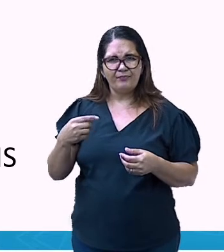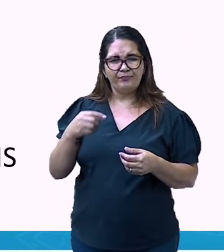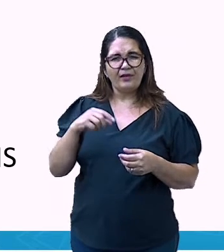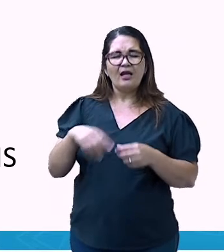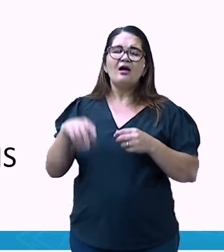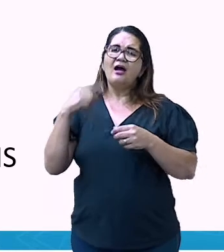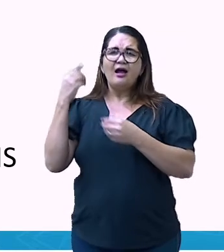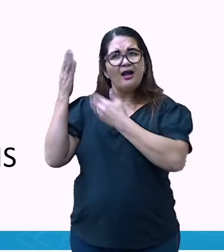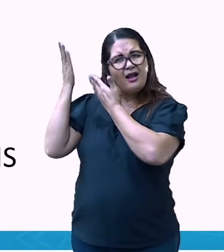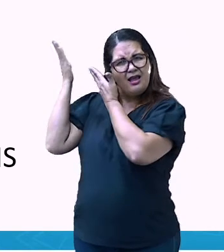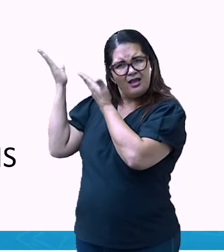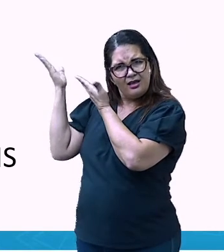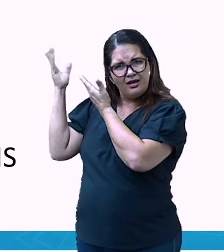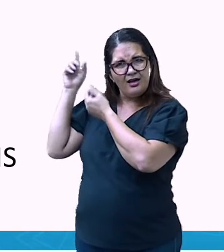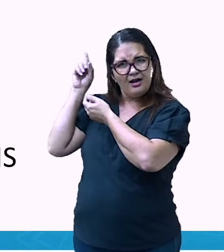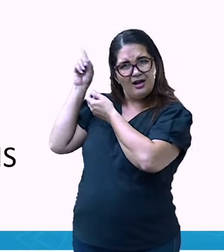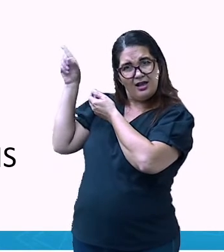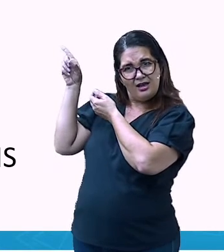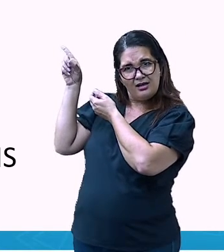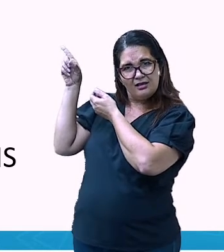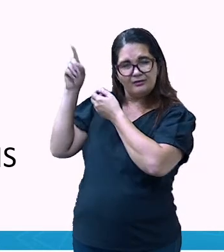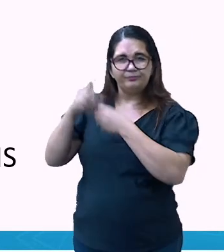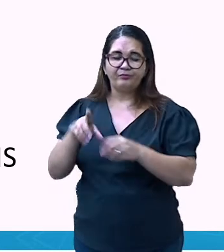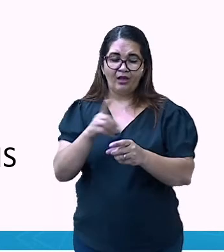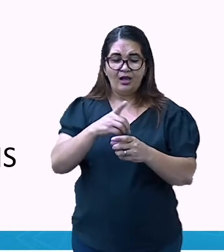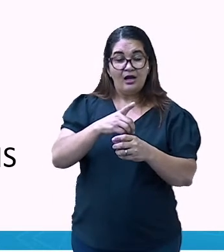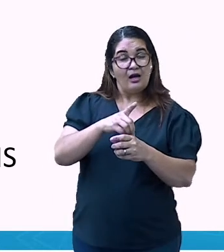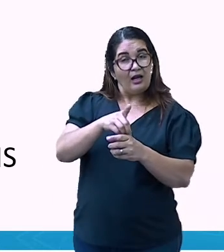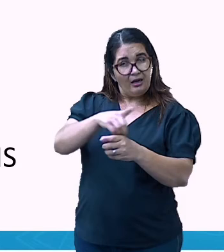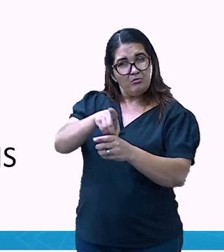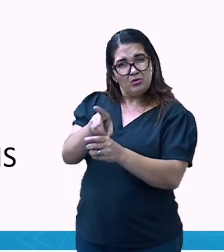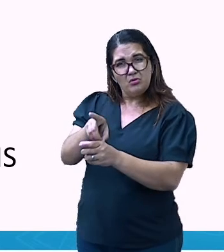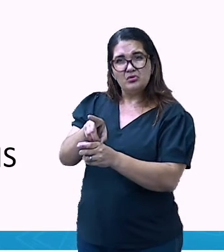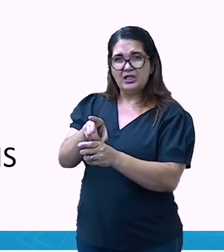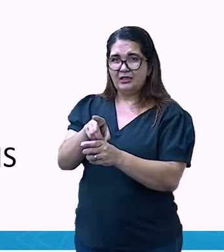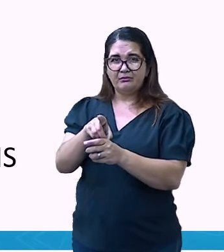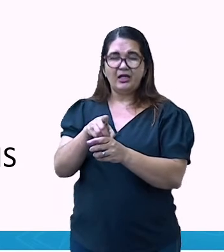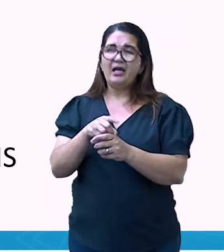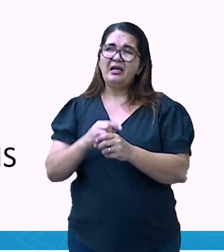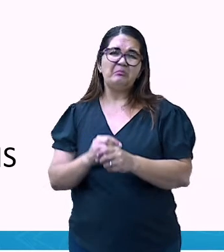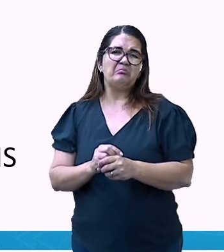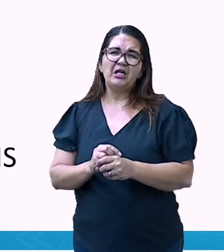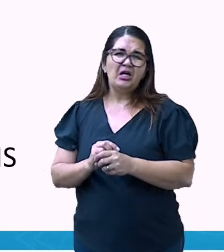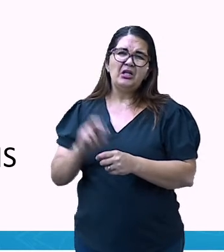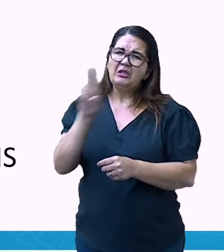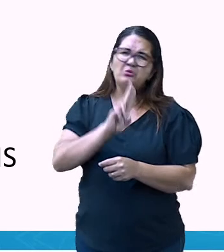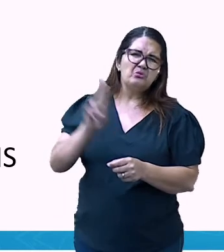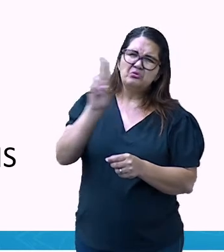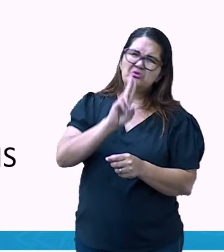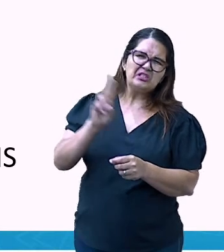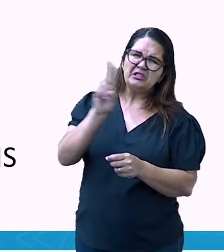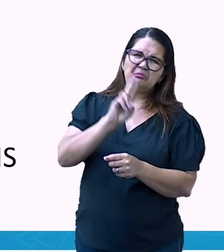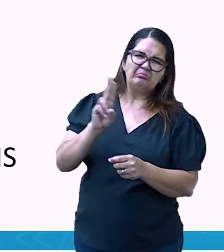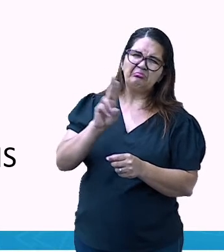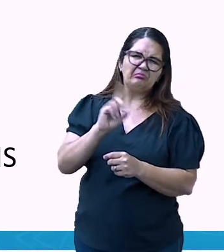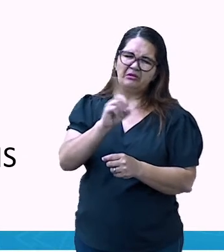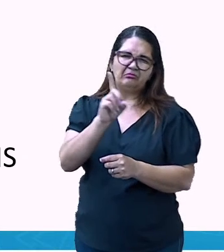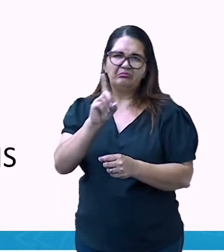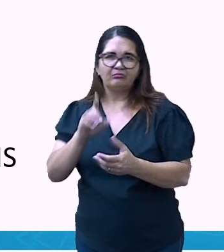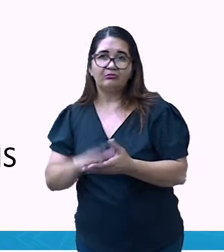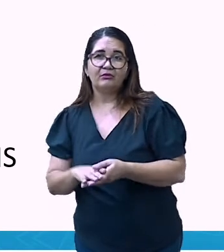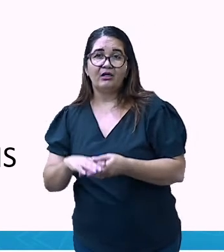ela não está muito sendo usada? Primeiro, porque outros equipamentos de maior precisão, com maior